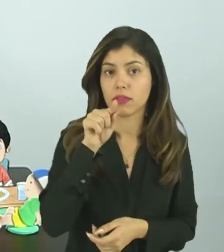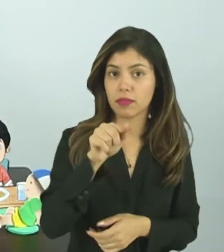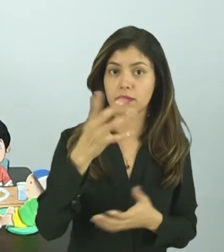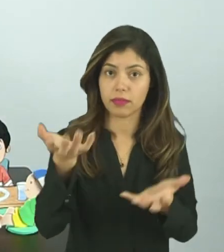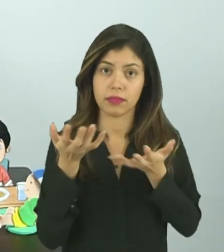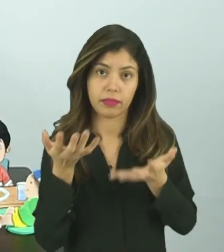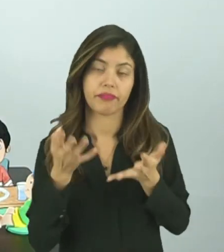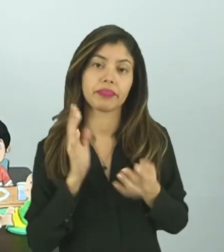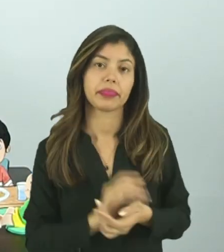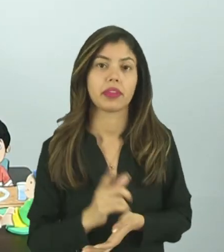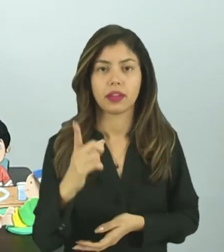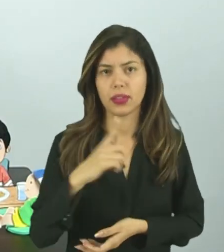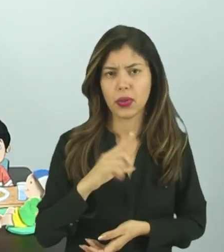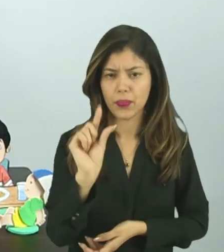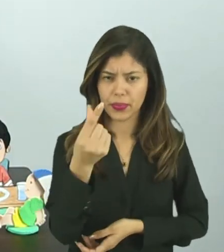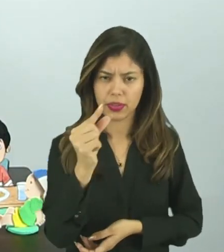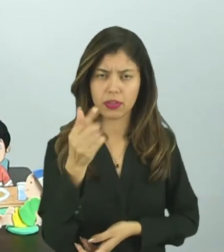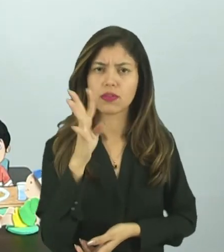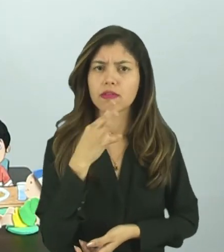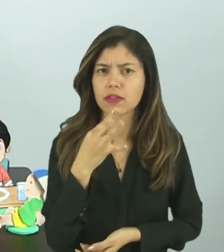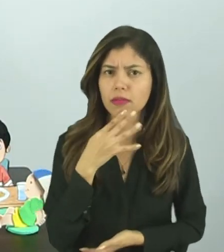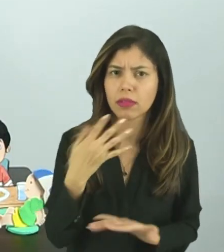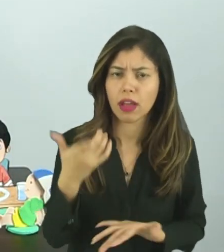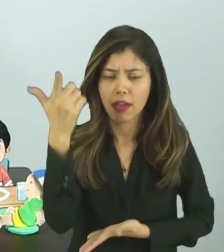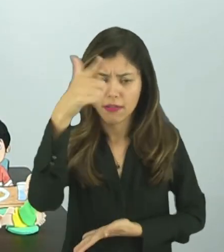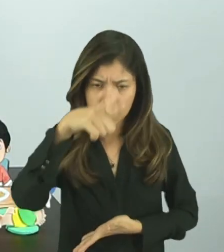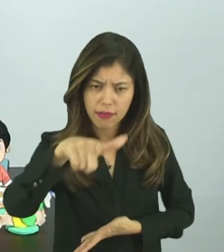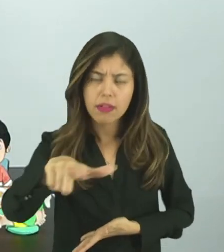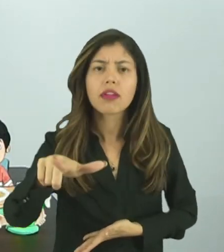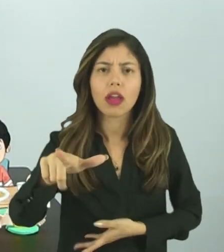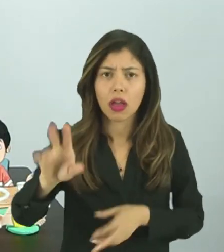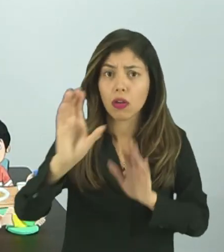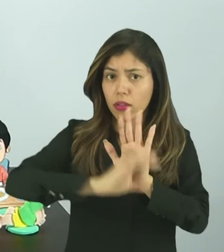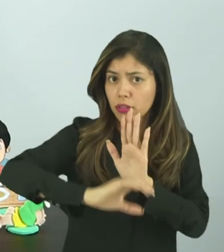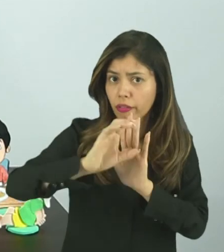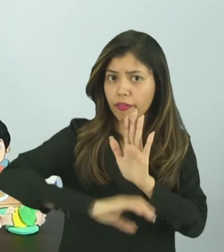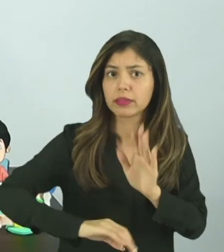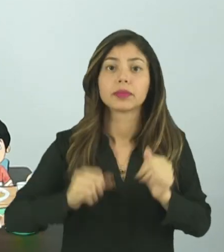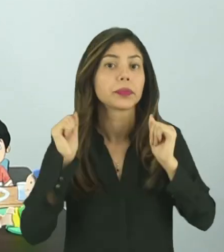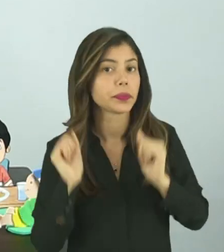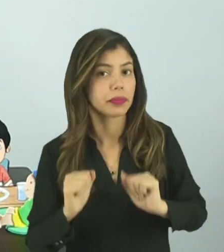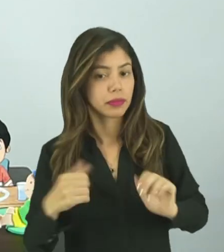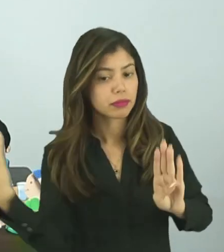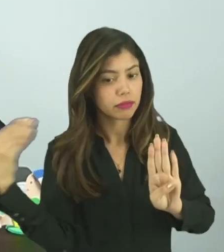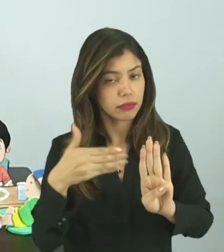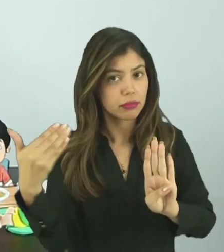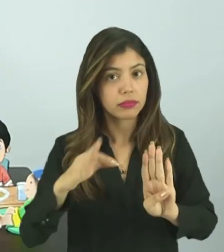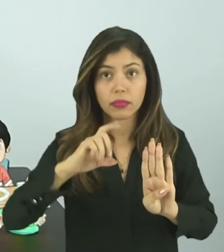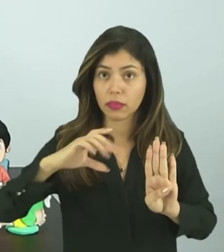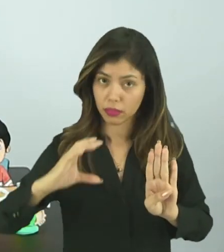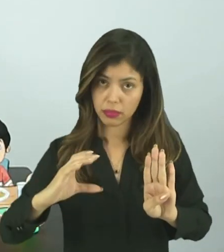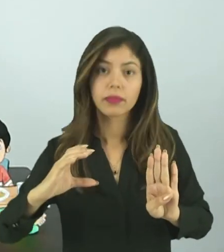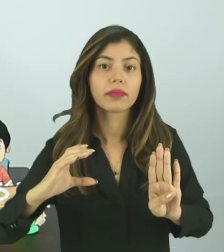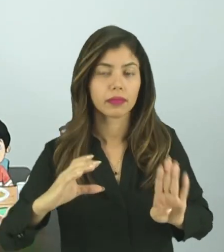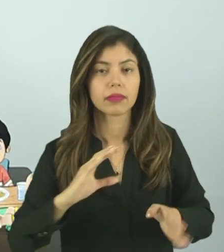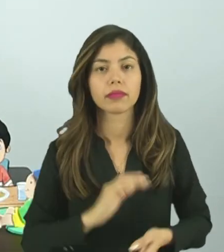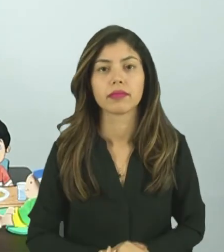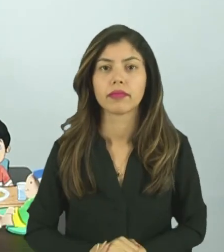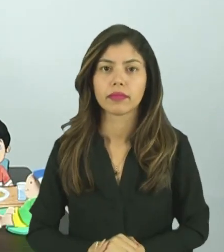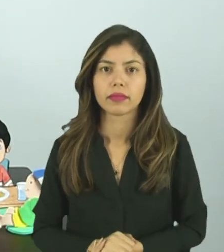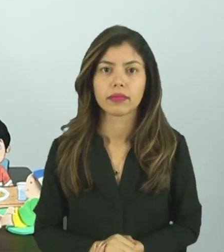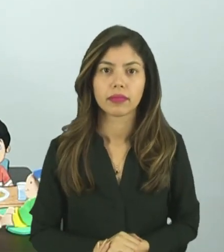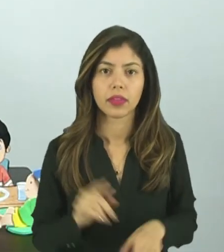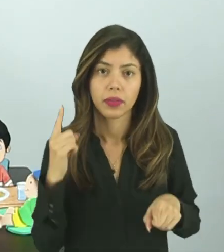quiserem ter um pouquinho mais de conhecimento, rever esse conteúdo, vocês podem acessar a plataforma Eduque,